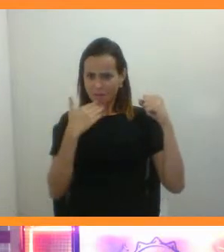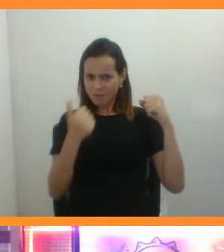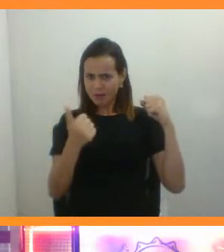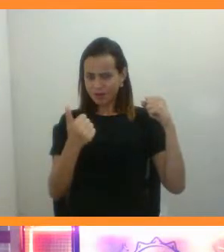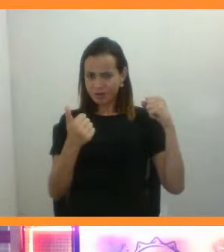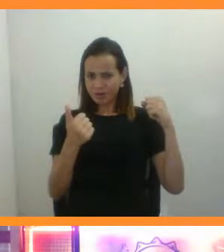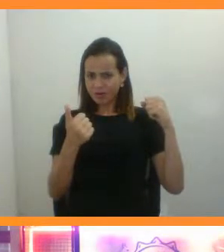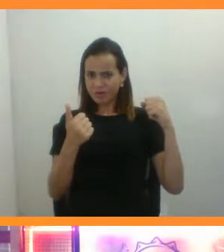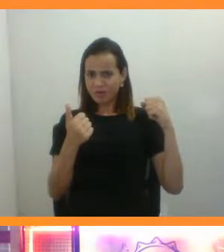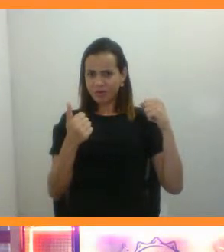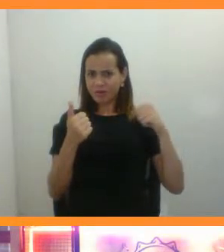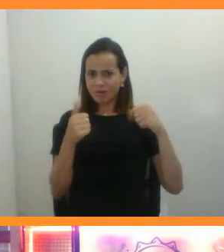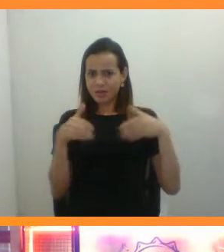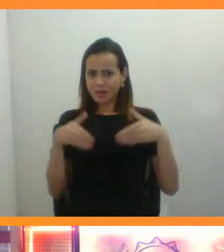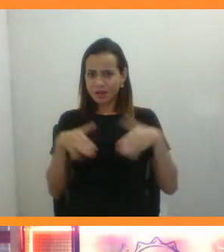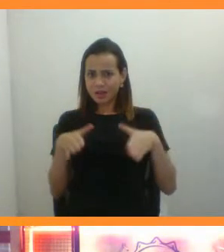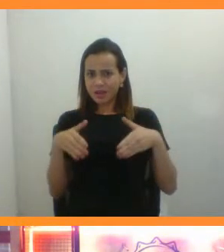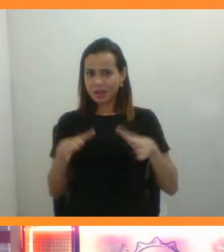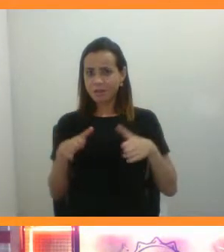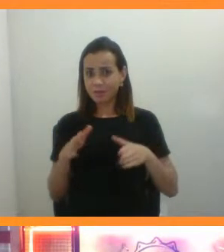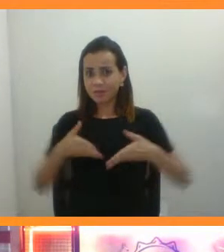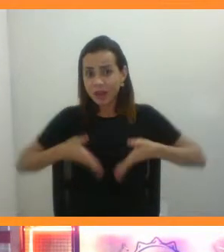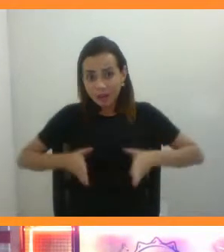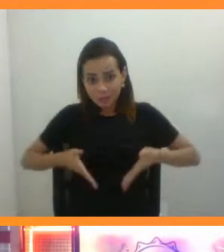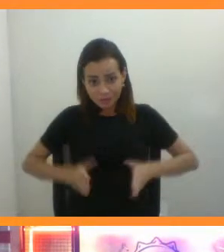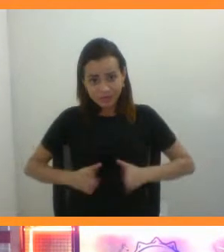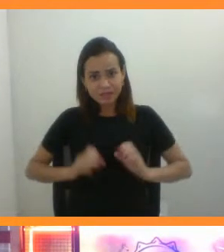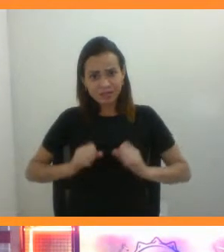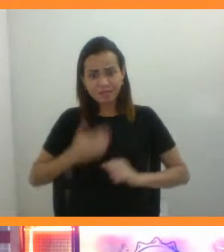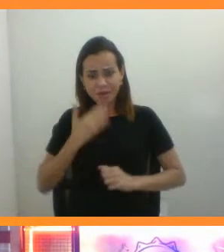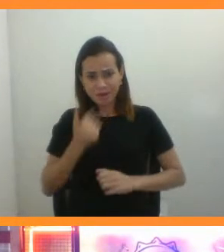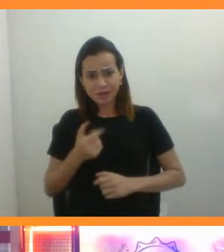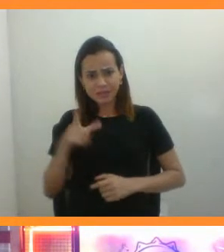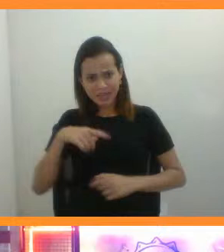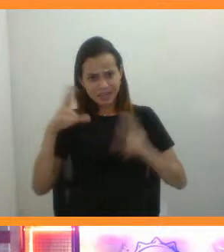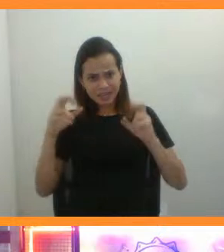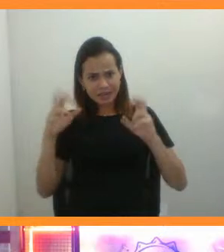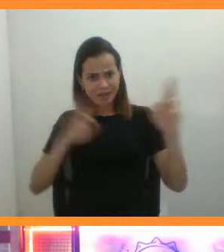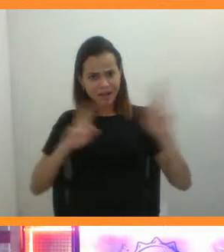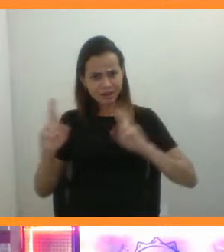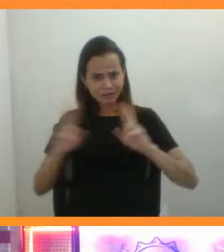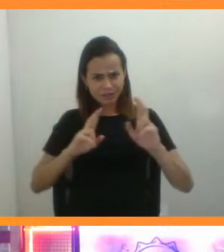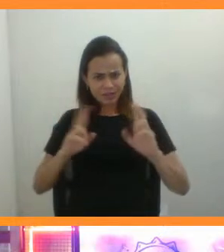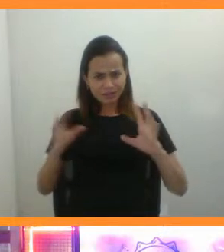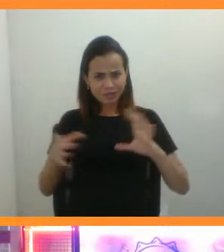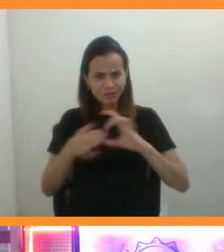eficiência reprodutiva, Marcelo? Tem alguma coisa assim na literatura que fala sobre isso? Será que a gente pode associar um pouco?